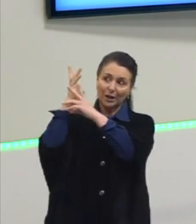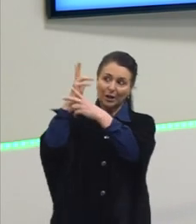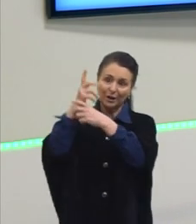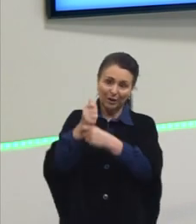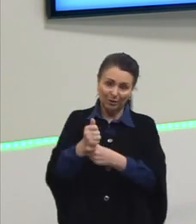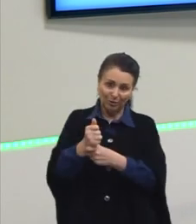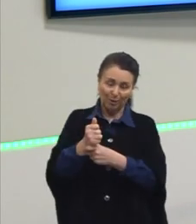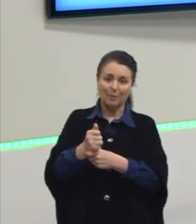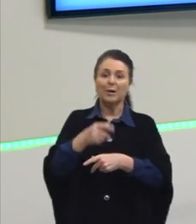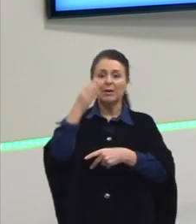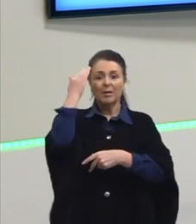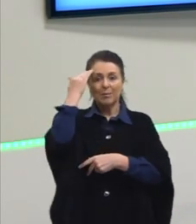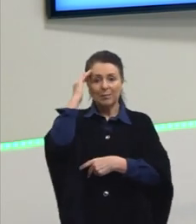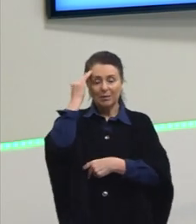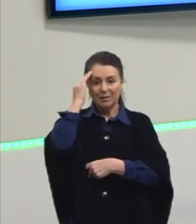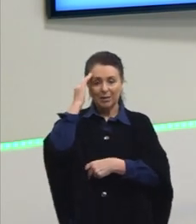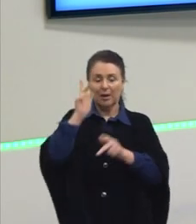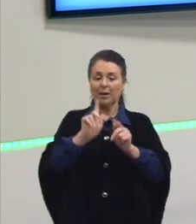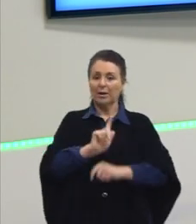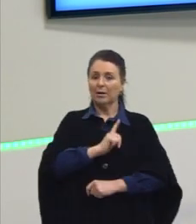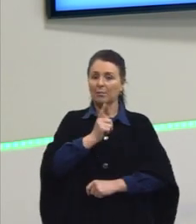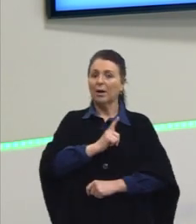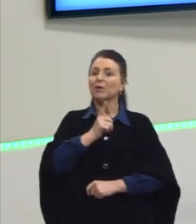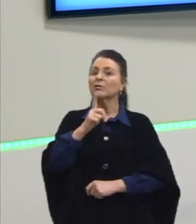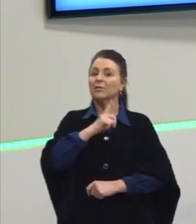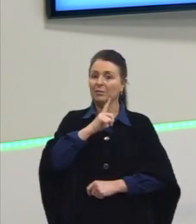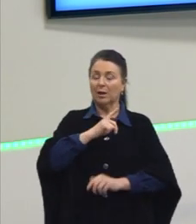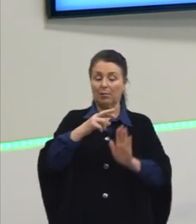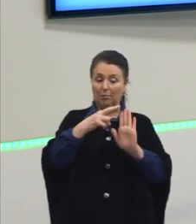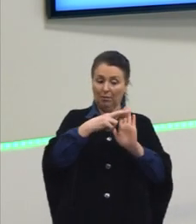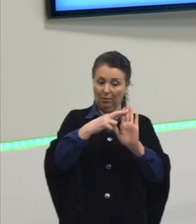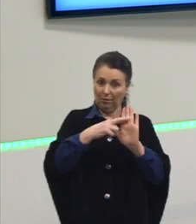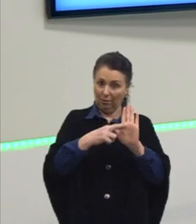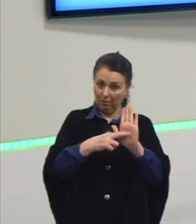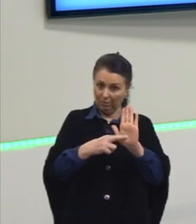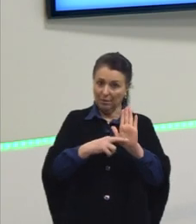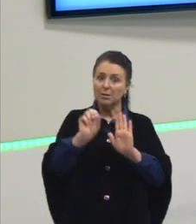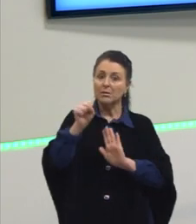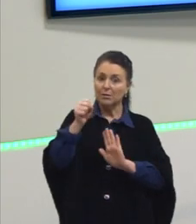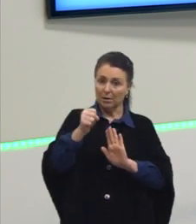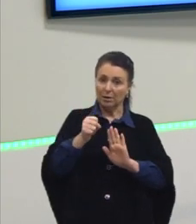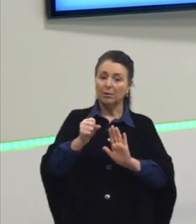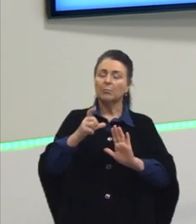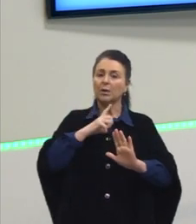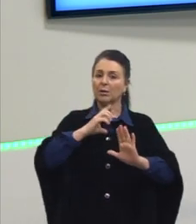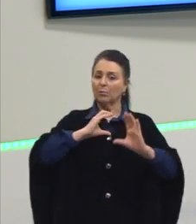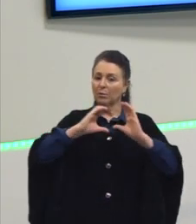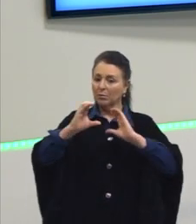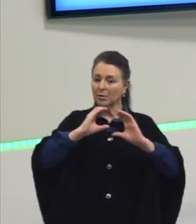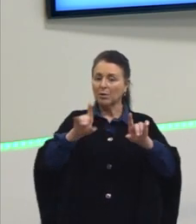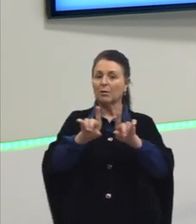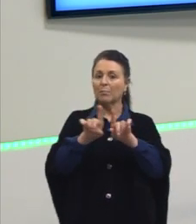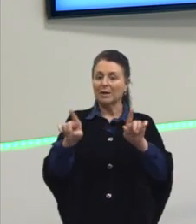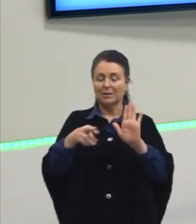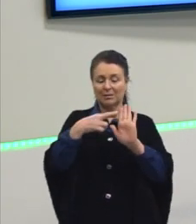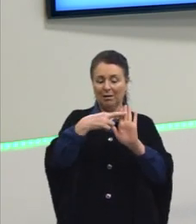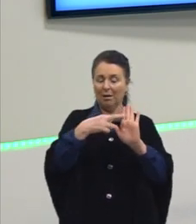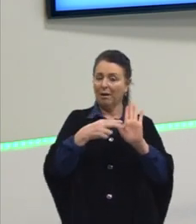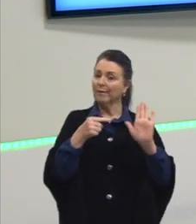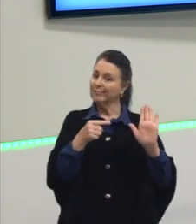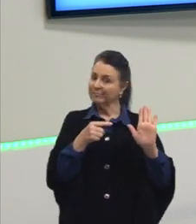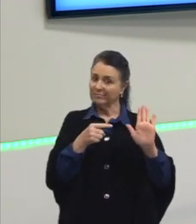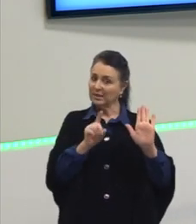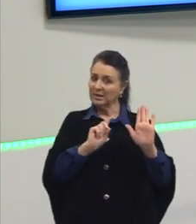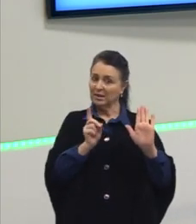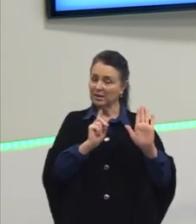quando a gente fala de gramática, a gente fala que existe uma normativa para que a gente possa se comunicar. Mas que essa normativa não é